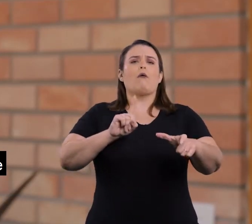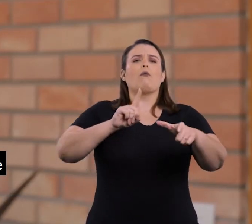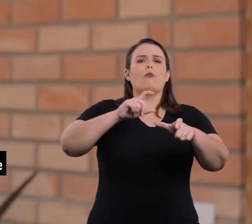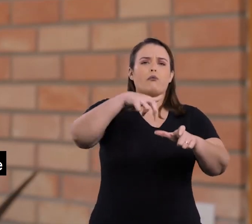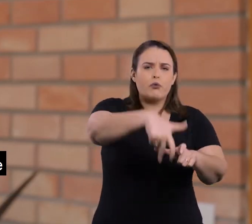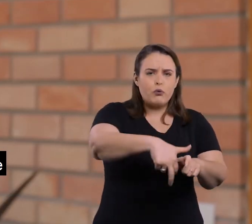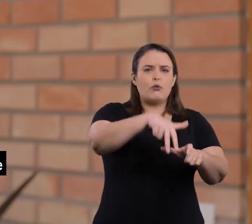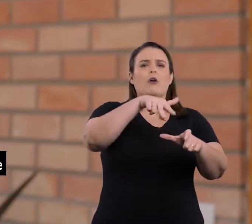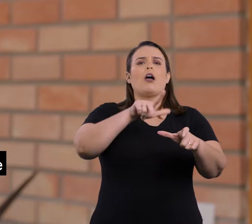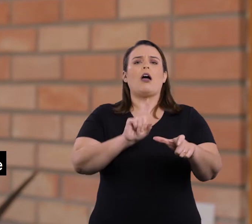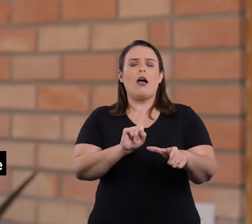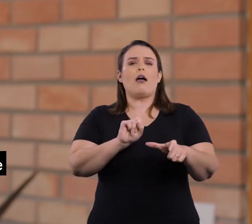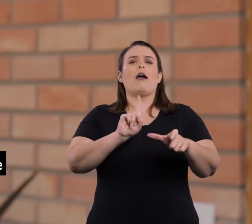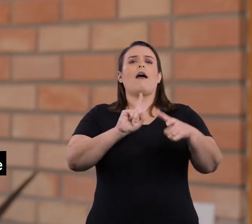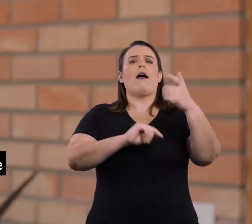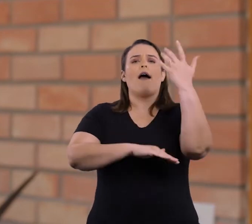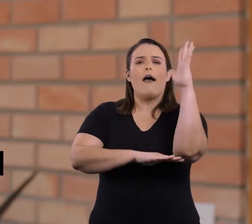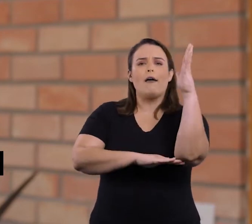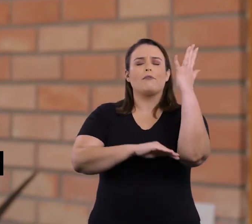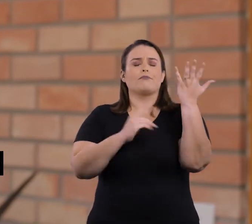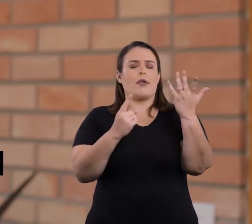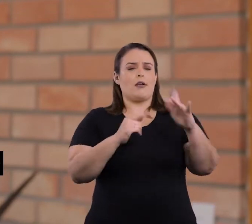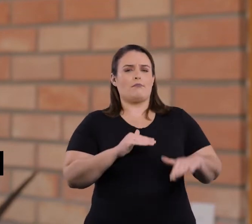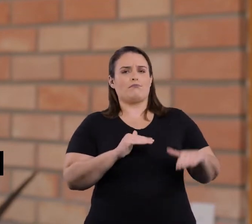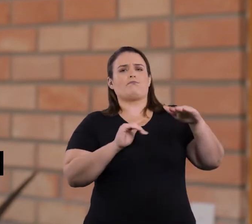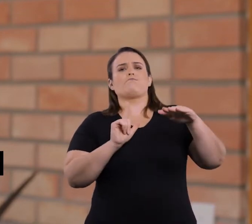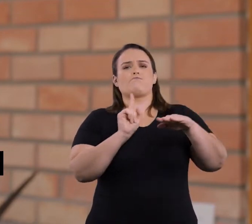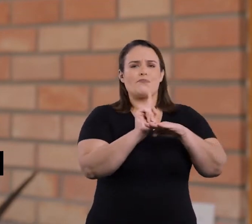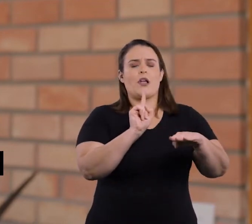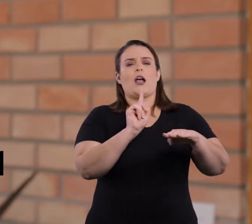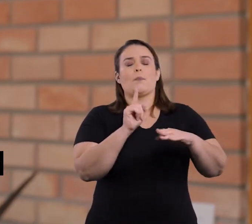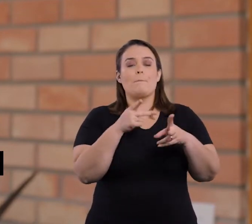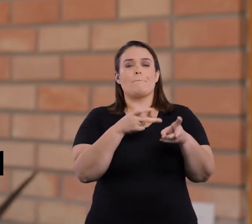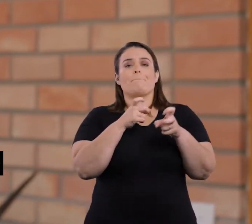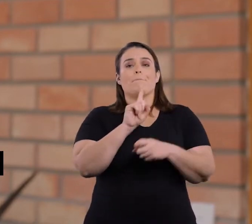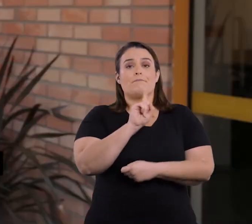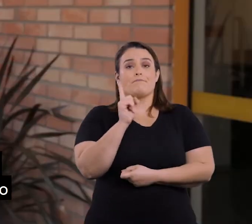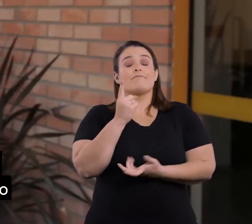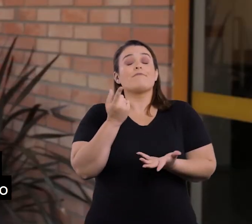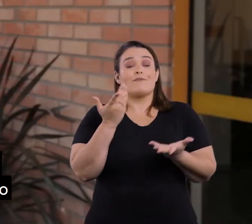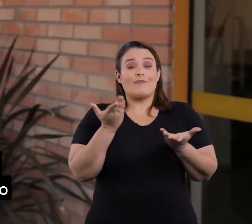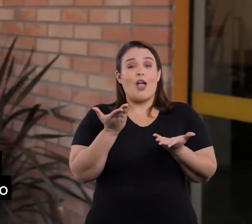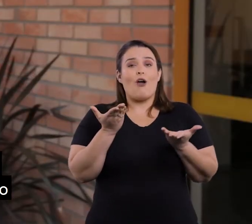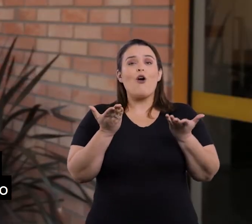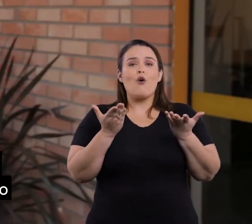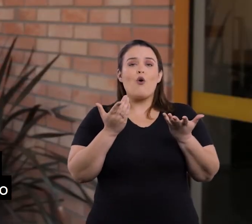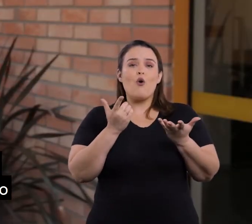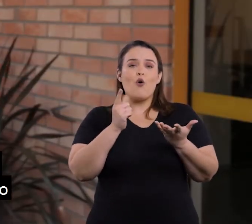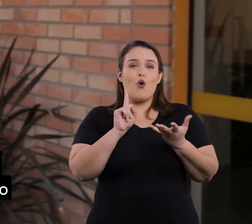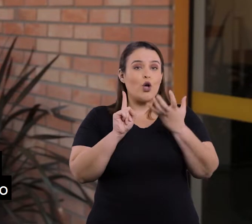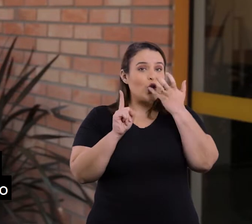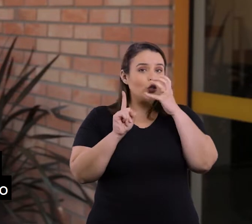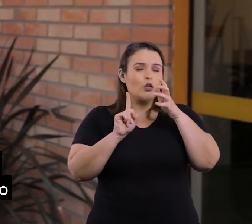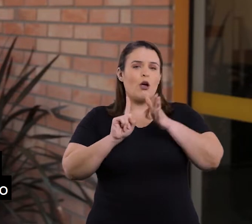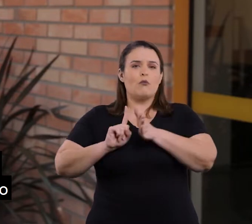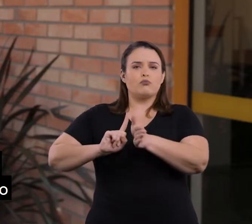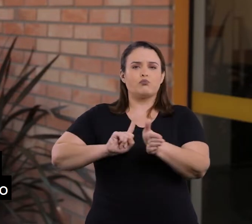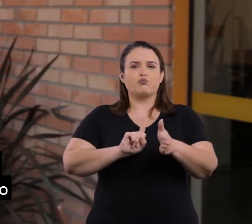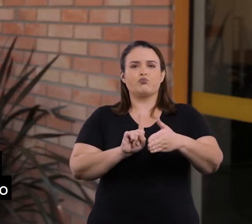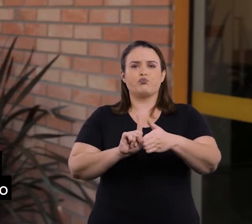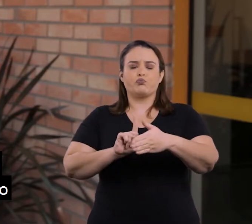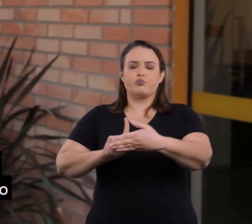árvore, vai ter obstáculo alto. E ela não vai nem perceber que isso existia. O cachorro fez todo esse trabalho de ler